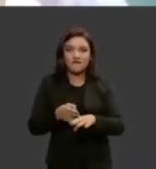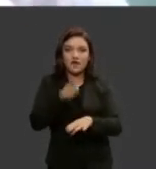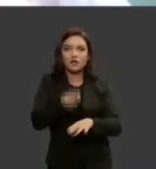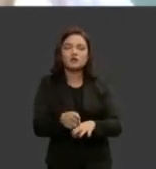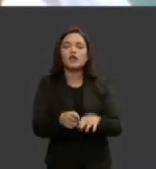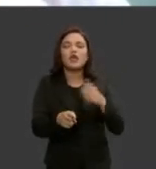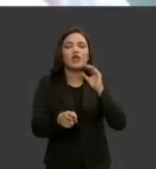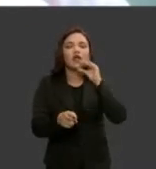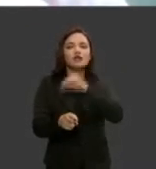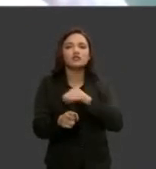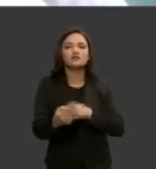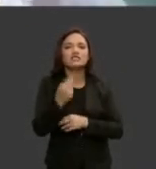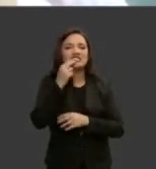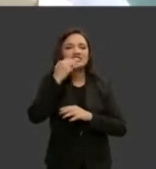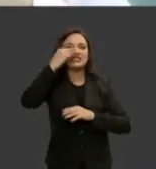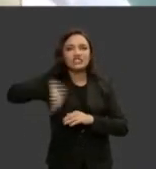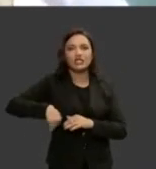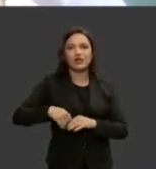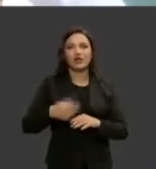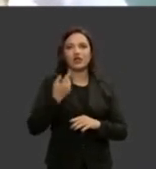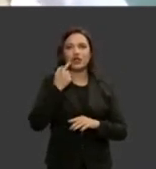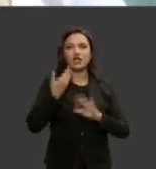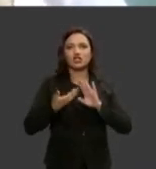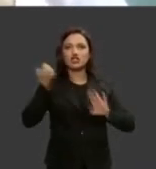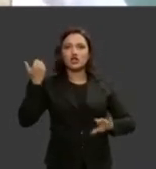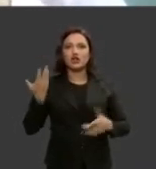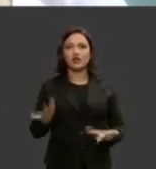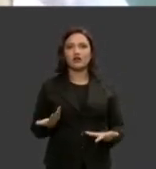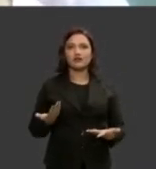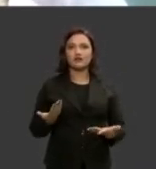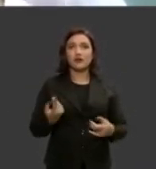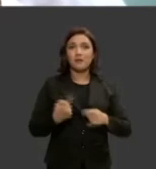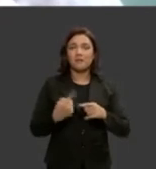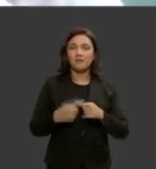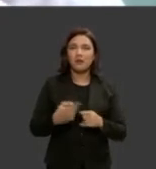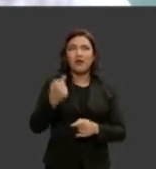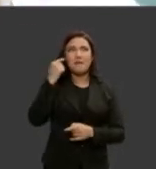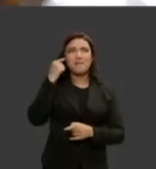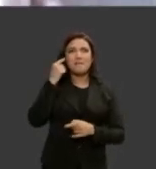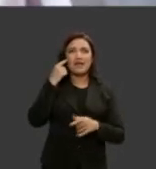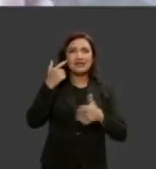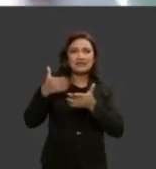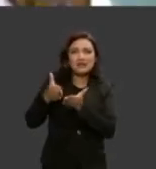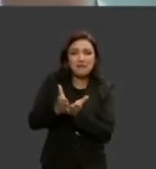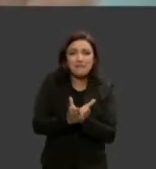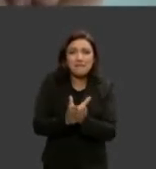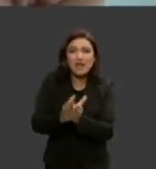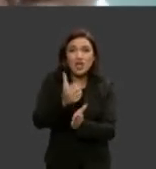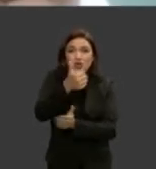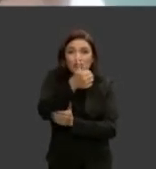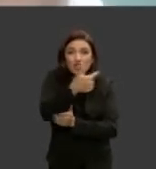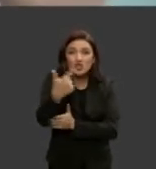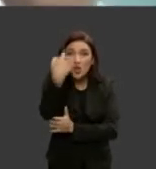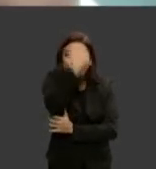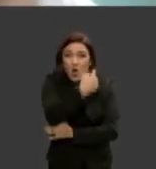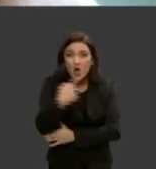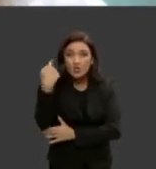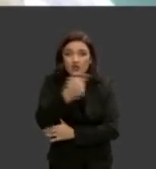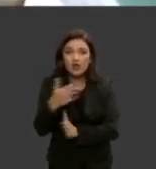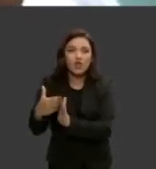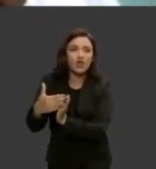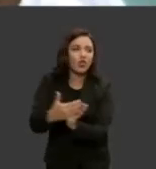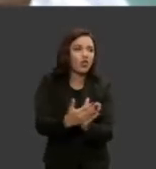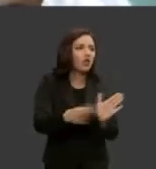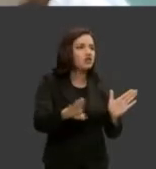sozinha arranca o dente porque ela vem no sol 12 horas num barquinho pra chegar até a primeira cidade que